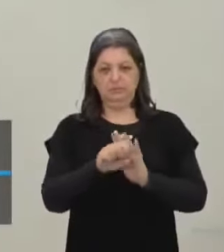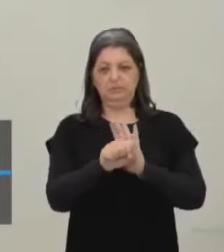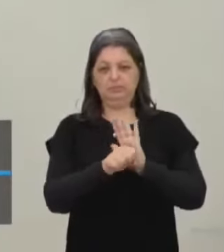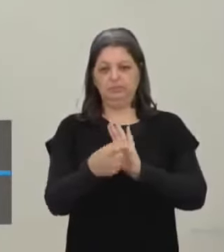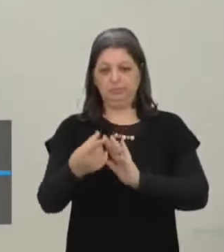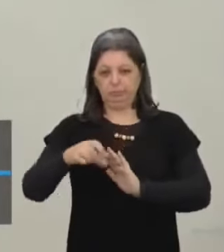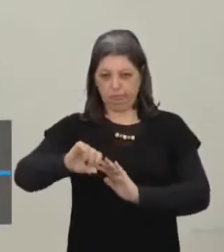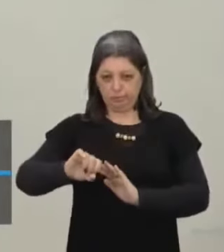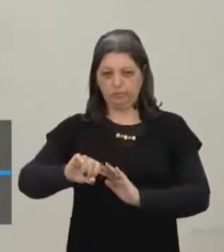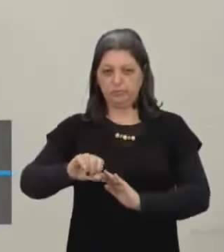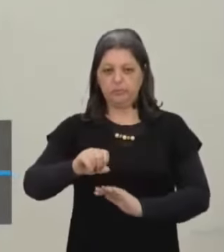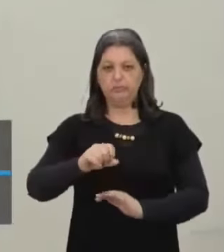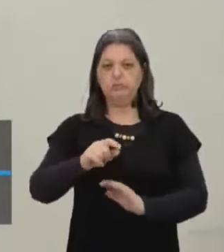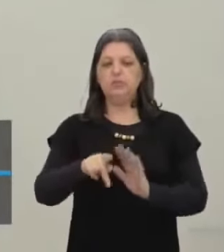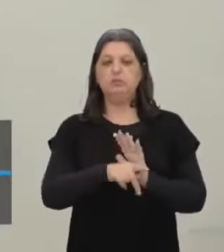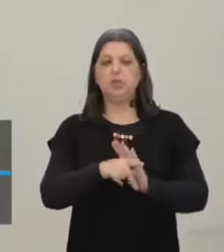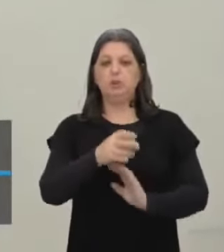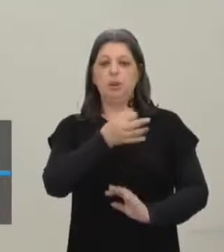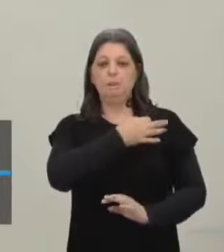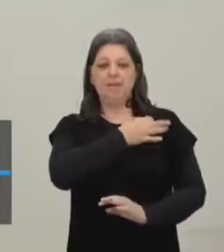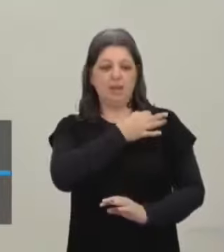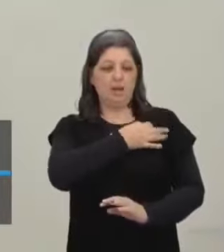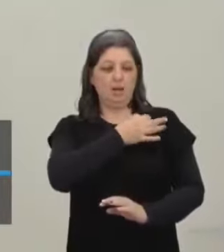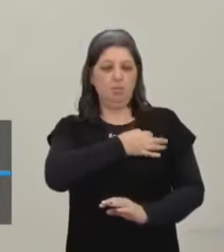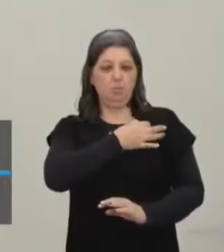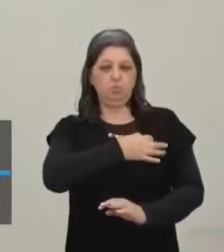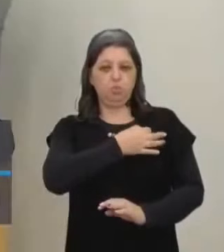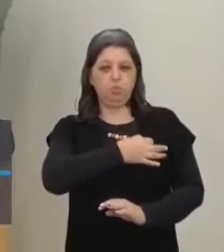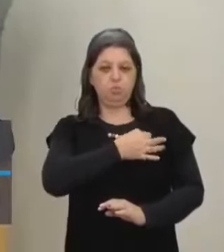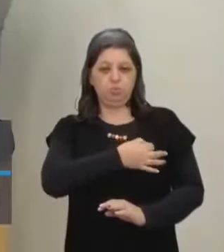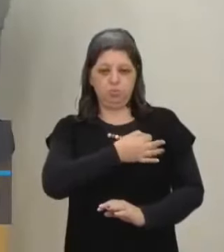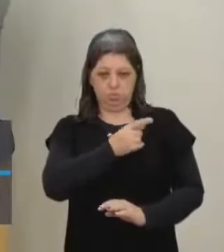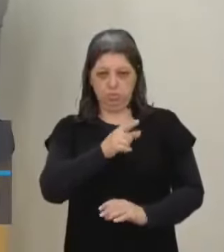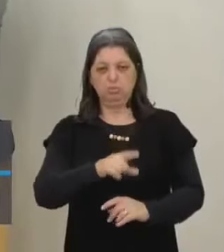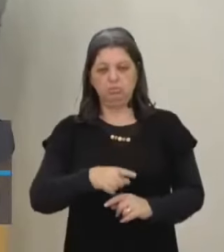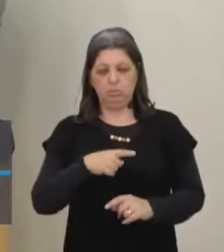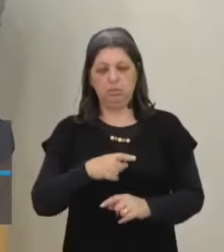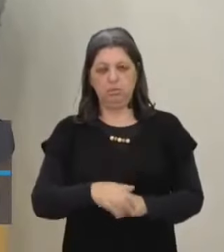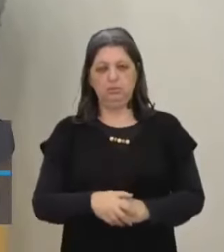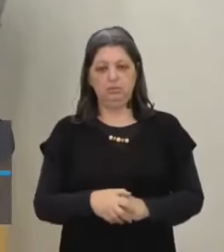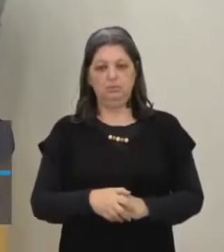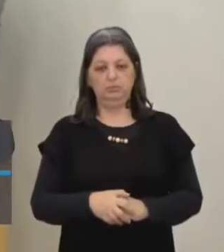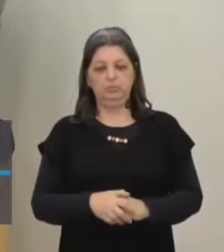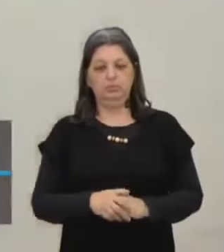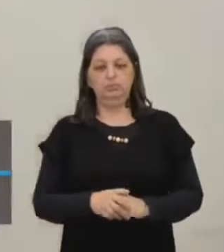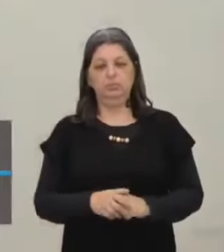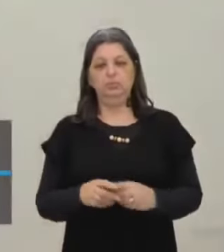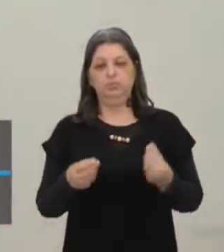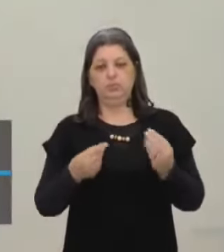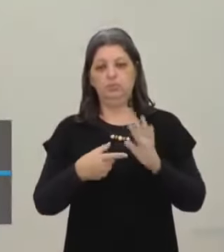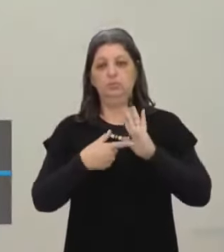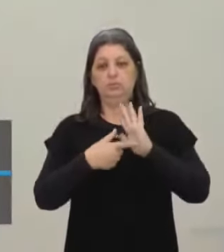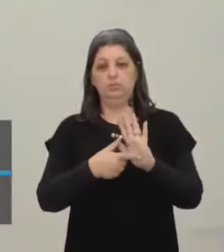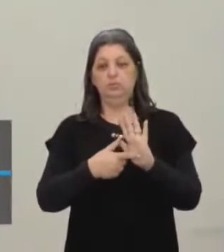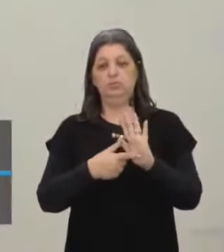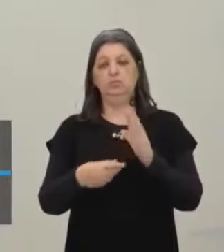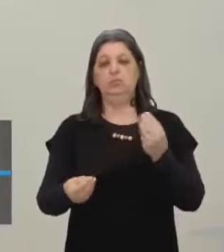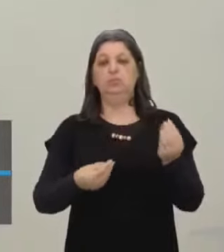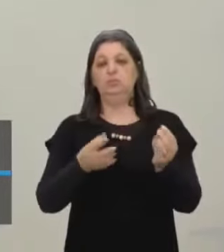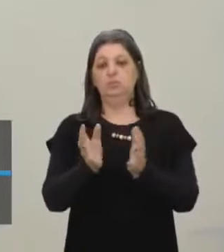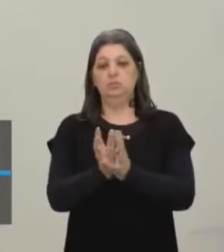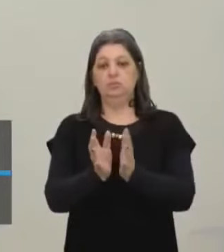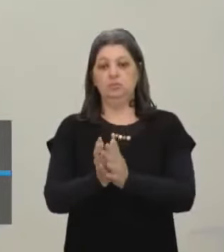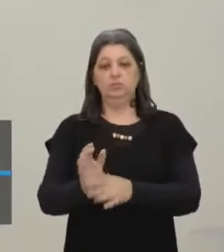Está cheio de medalha E o Momento Cabeção agora Está justamente dizendo isso Para mostrar como que é a nobreza No século